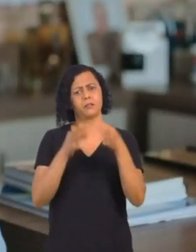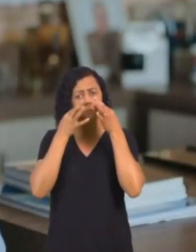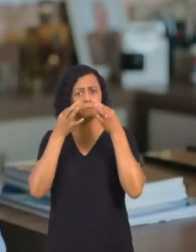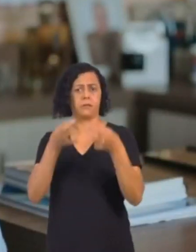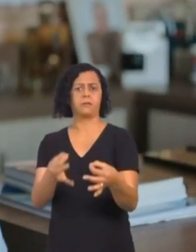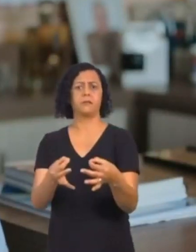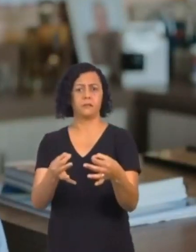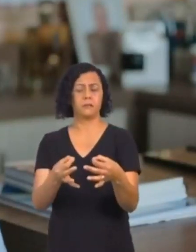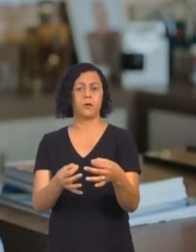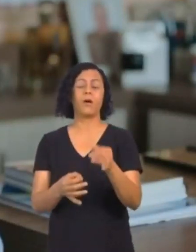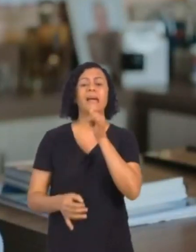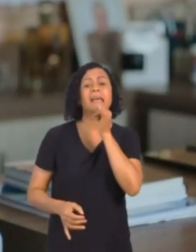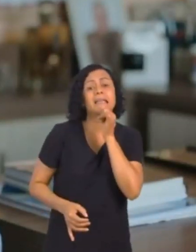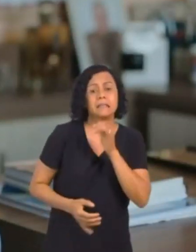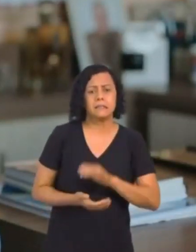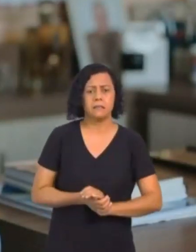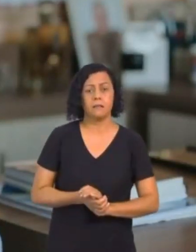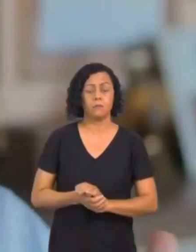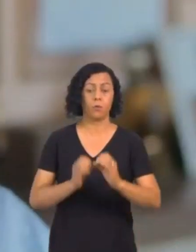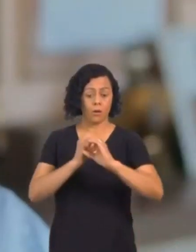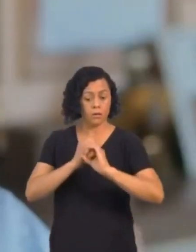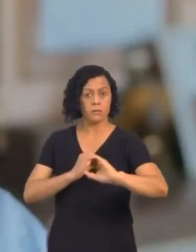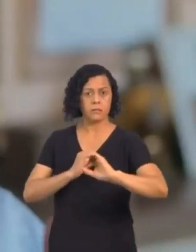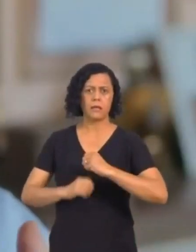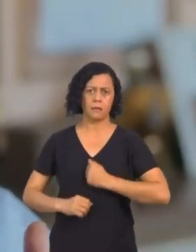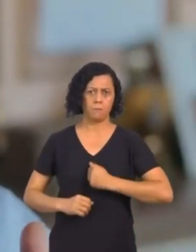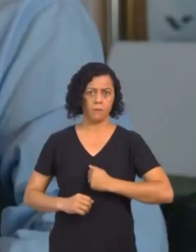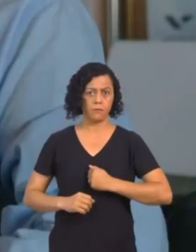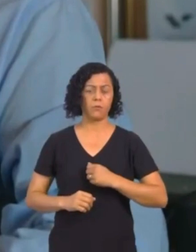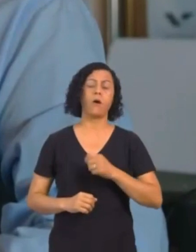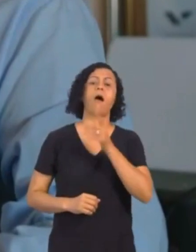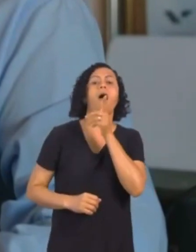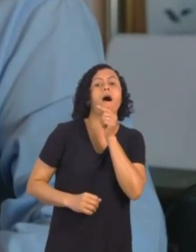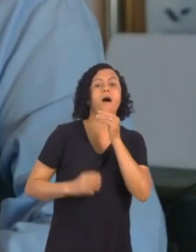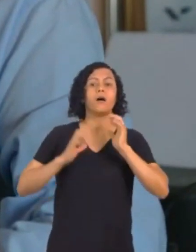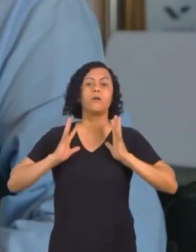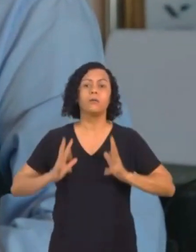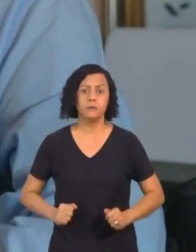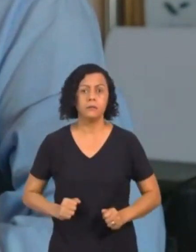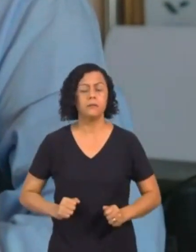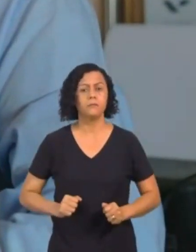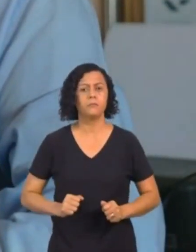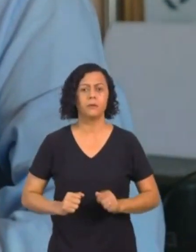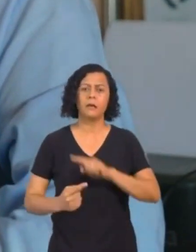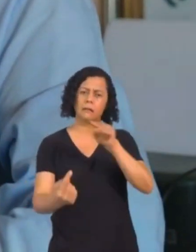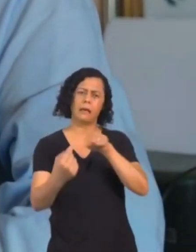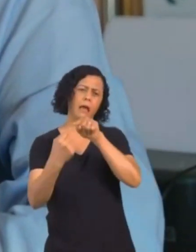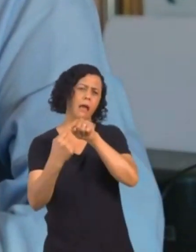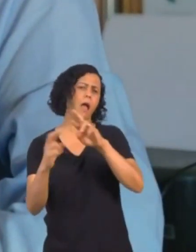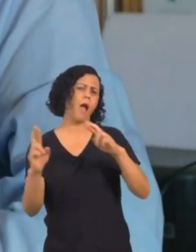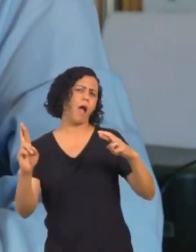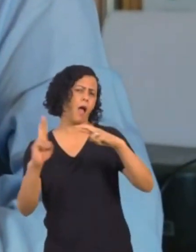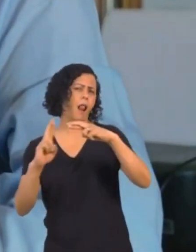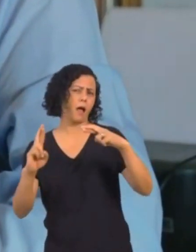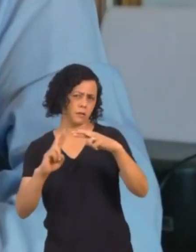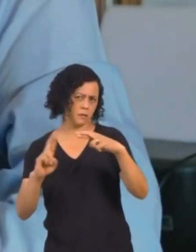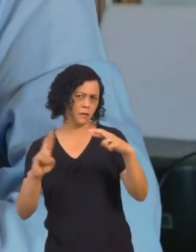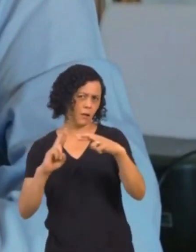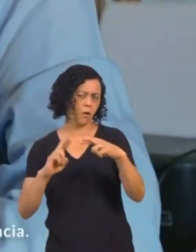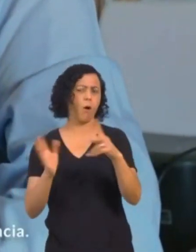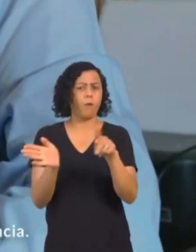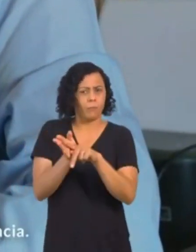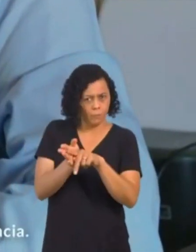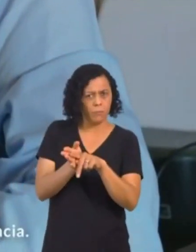saneamento básico tem a ver com segurança? Tem tudo a ver, né? O meu sonho é que a gente resolva o problema da